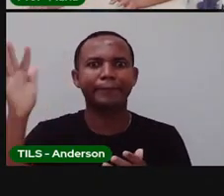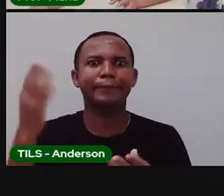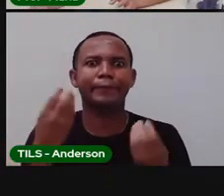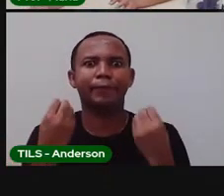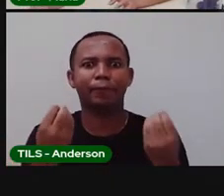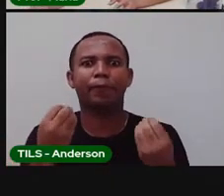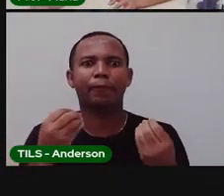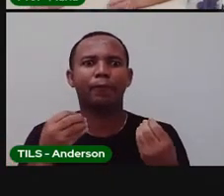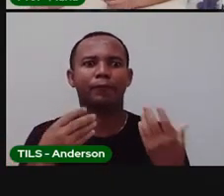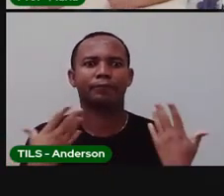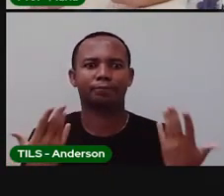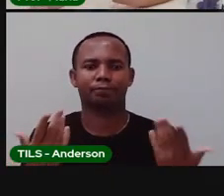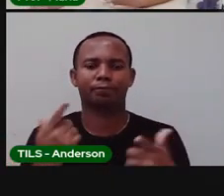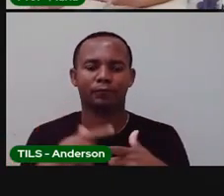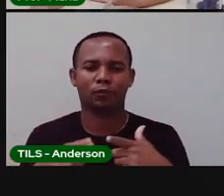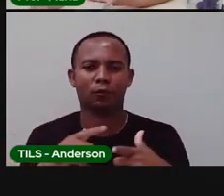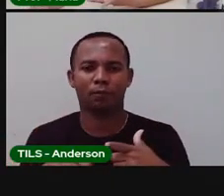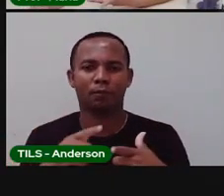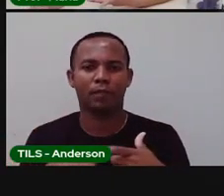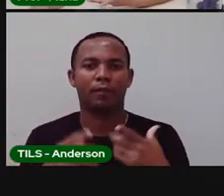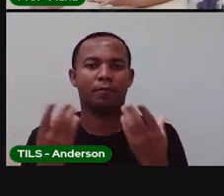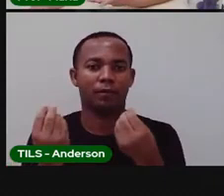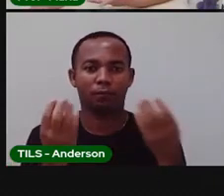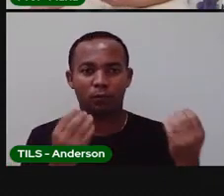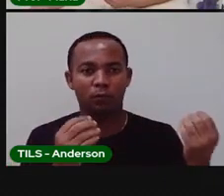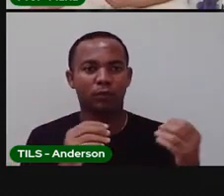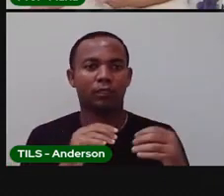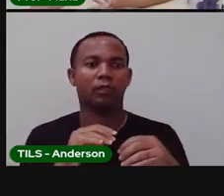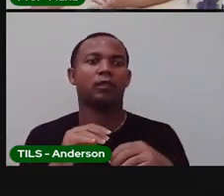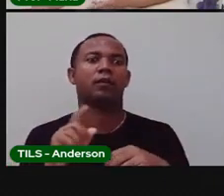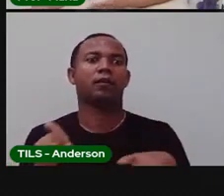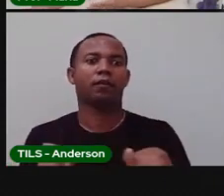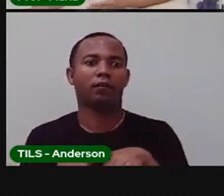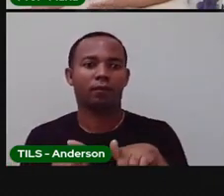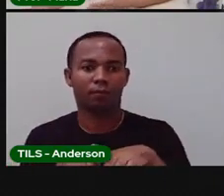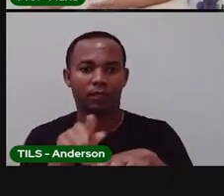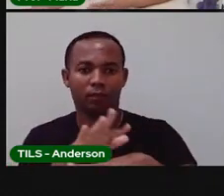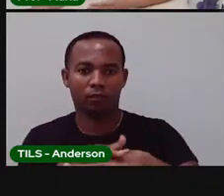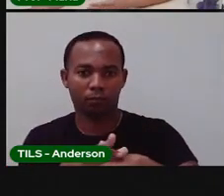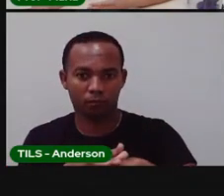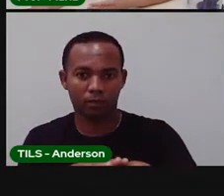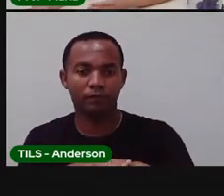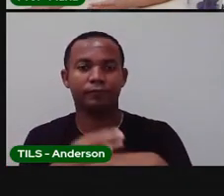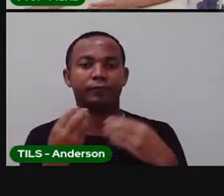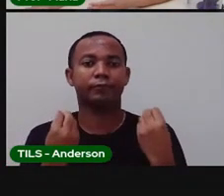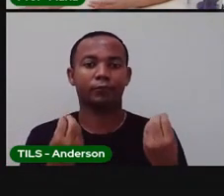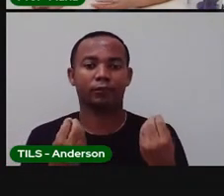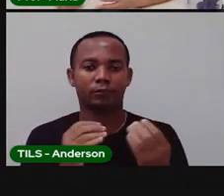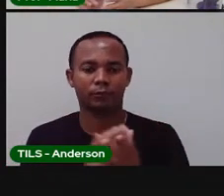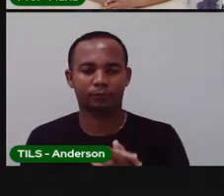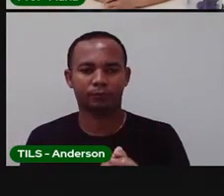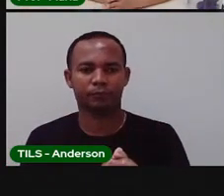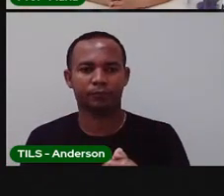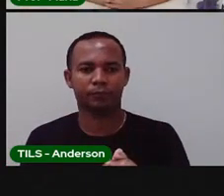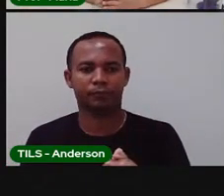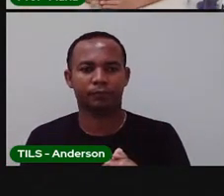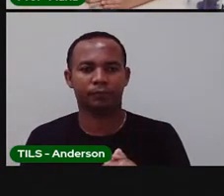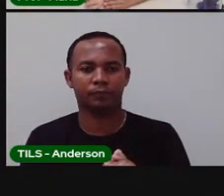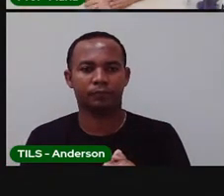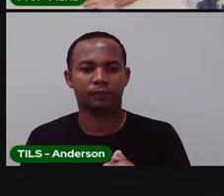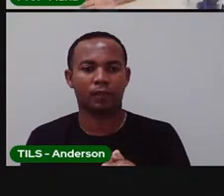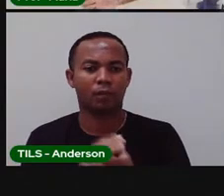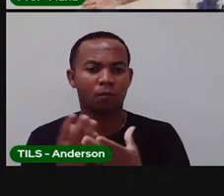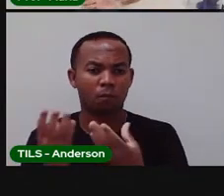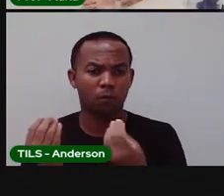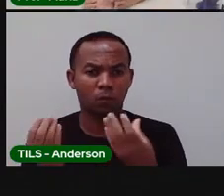que seria, a confusão que seria e quantas doenças, na verdade, acabaríamos tendo, né? Bom, são